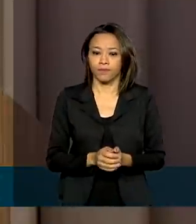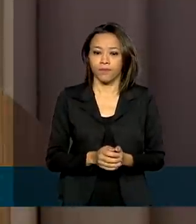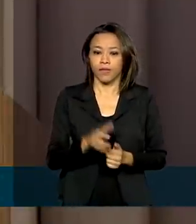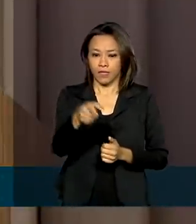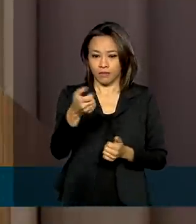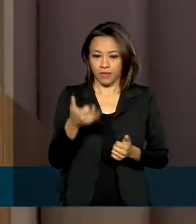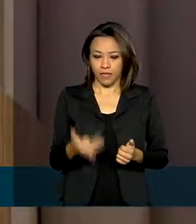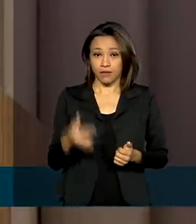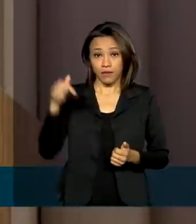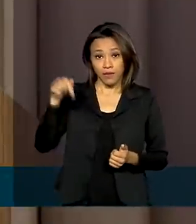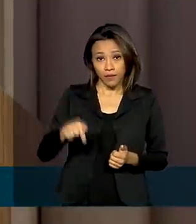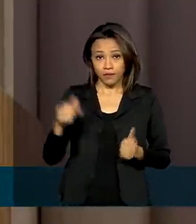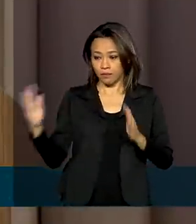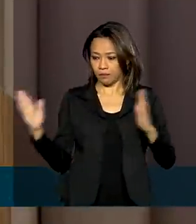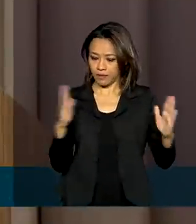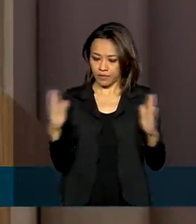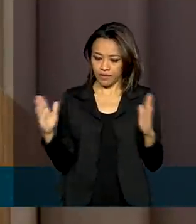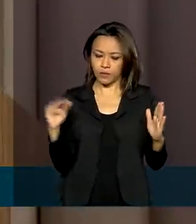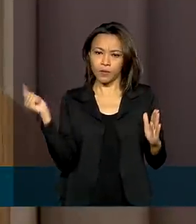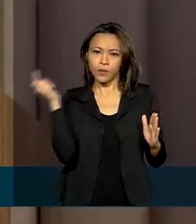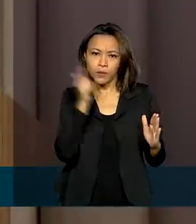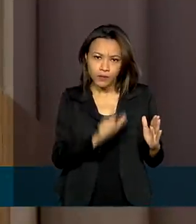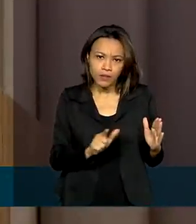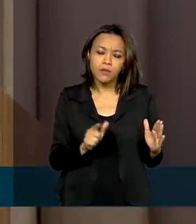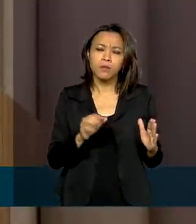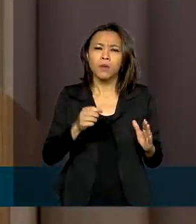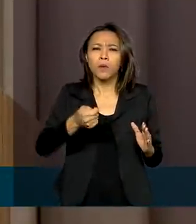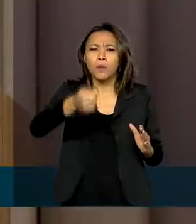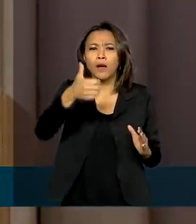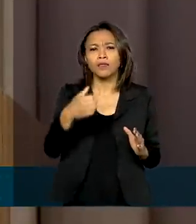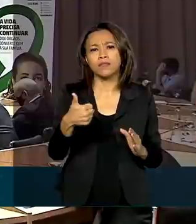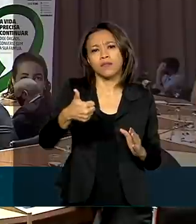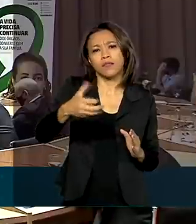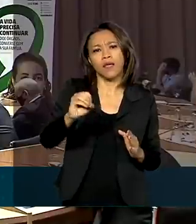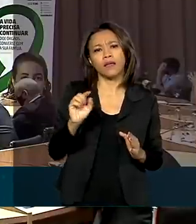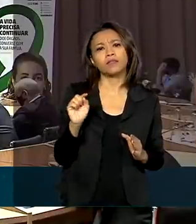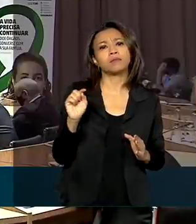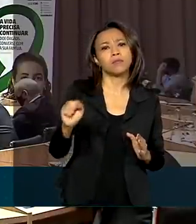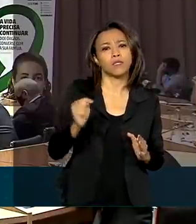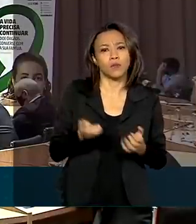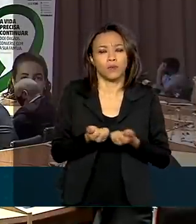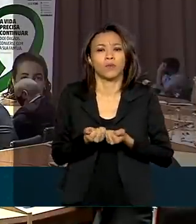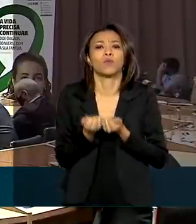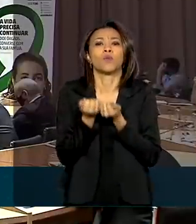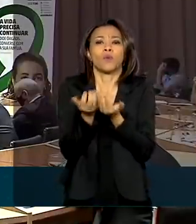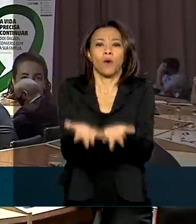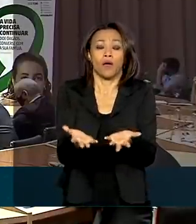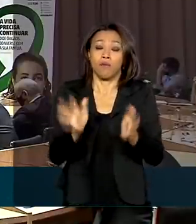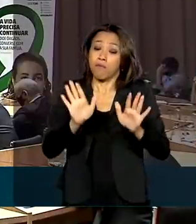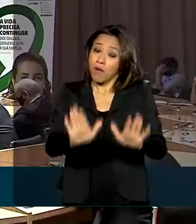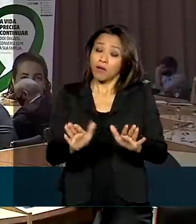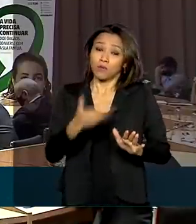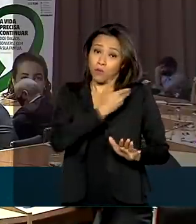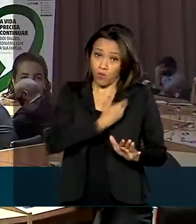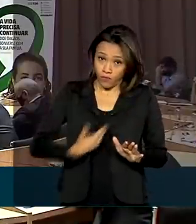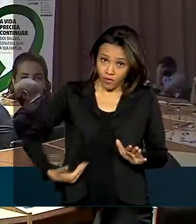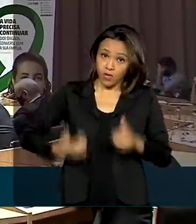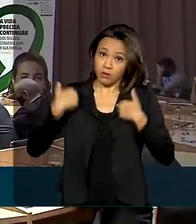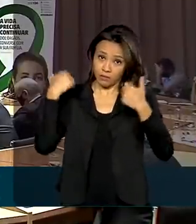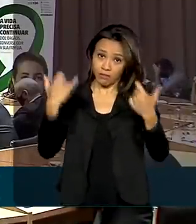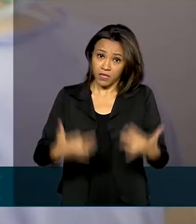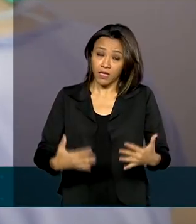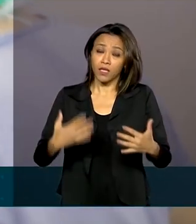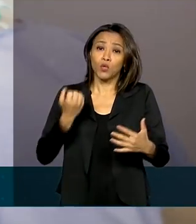período, conseguimos realizar quase 10 mil transplantes. Mas, de acordo com o governo, o número de doadores